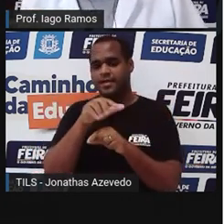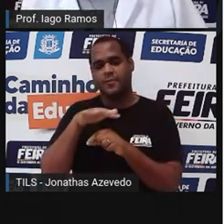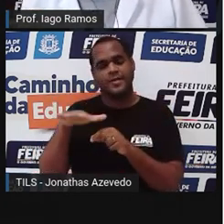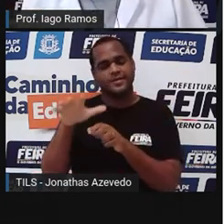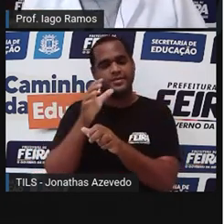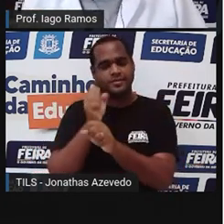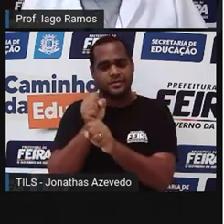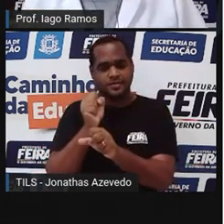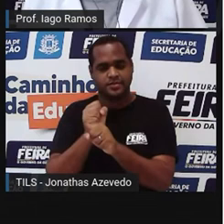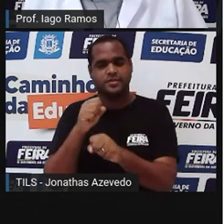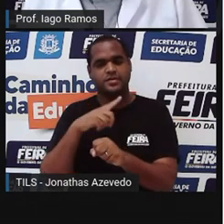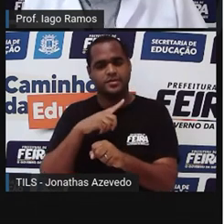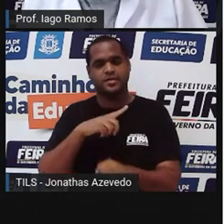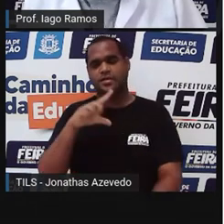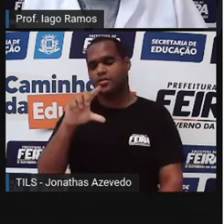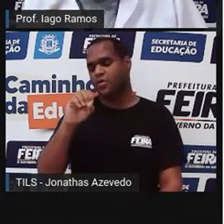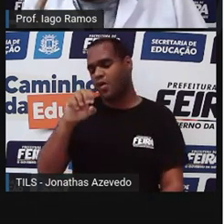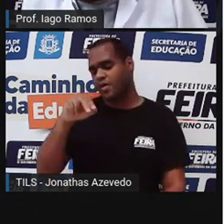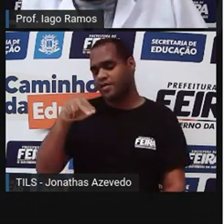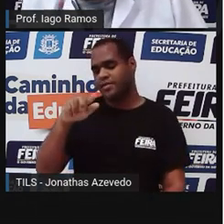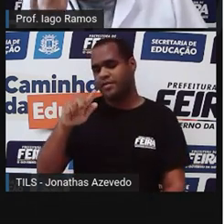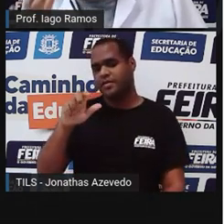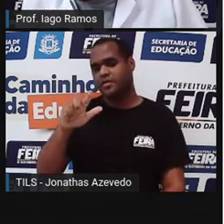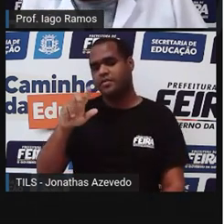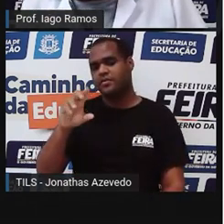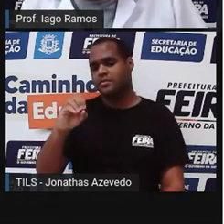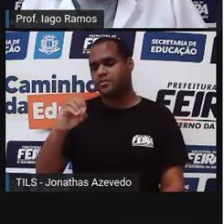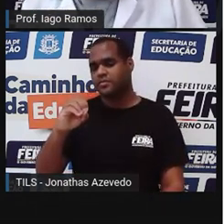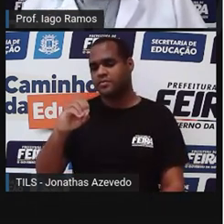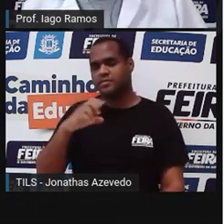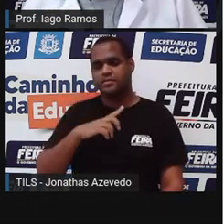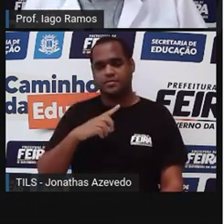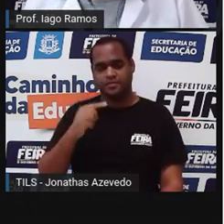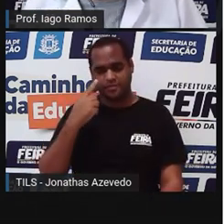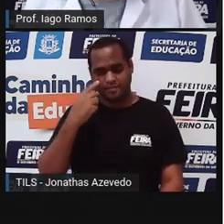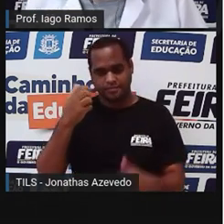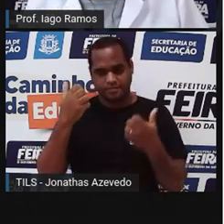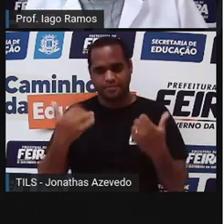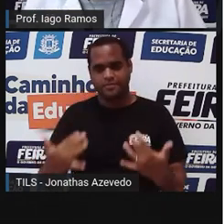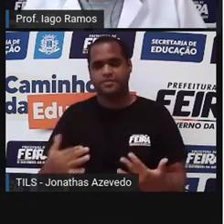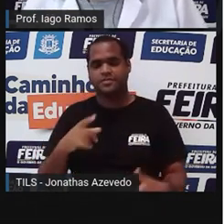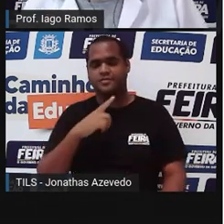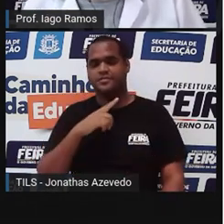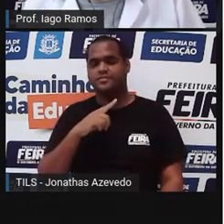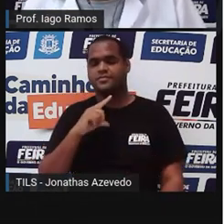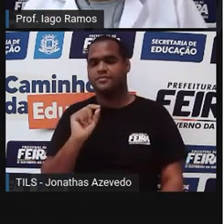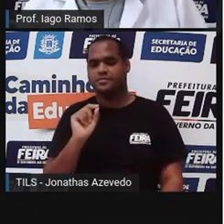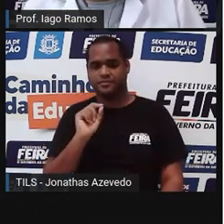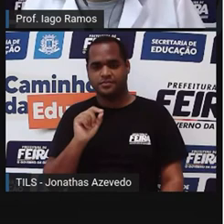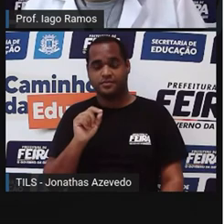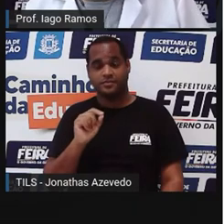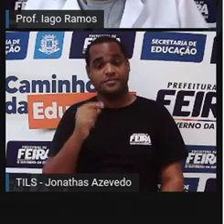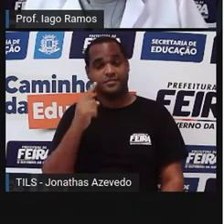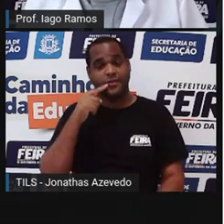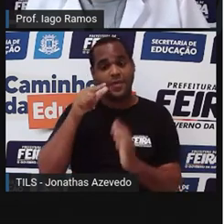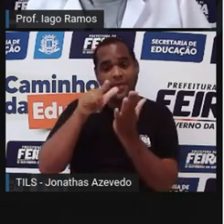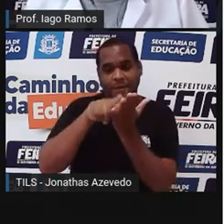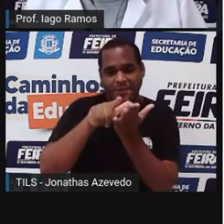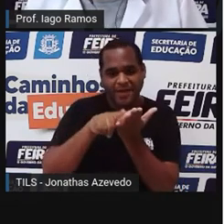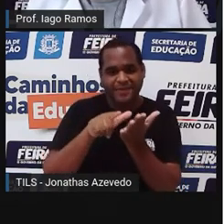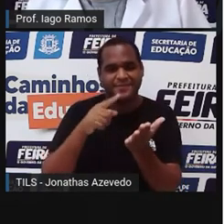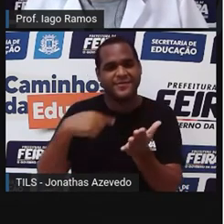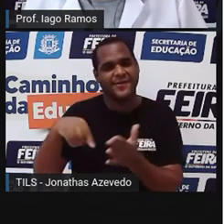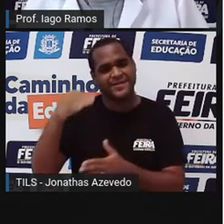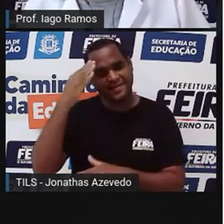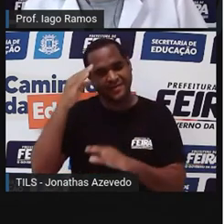área do losango, ok? Mas vamos ver isso aqui rascunhando, né? Vamos escrever isso no papel pra gente